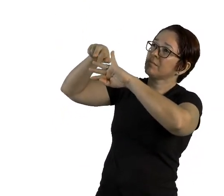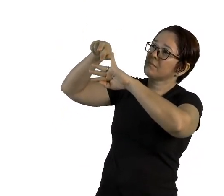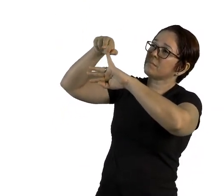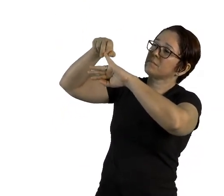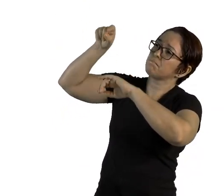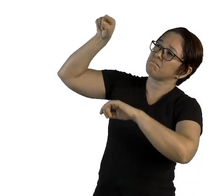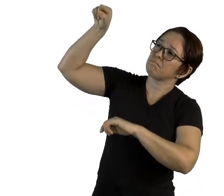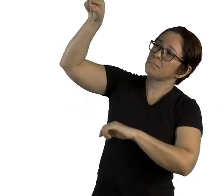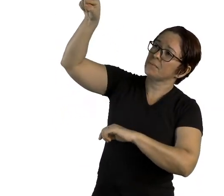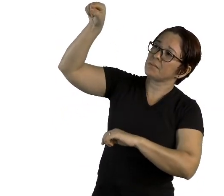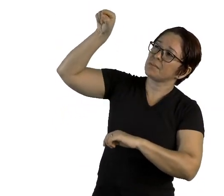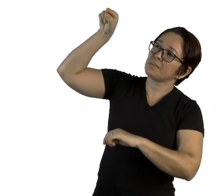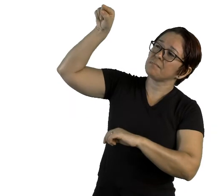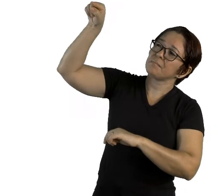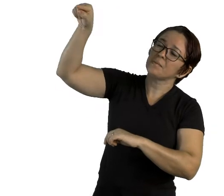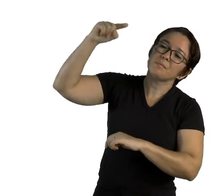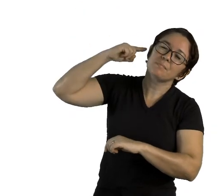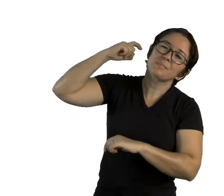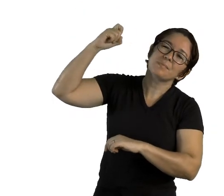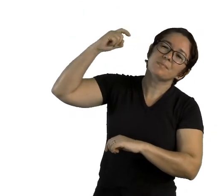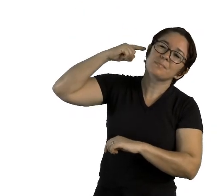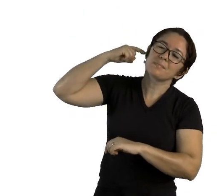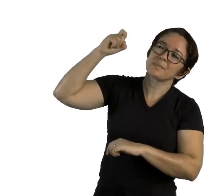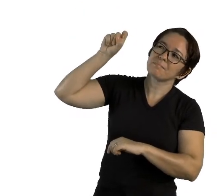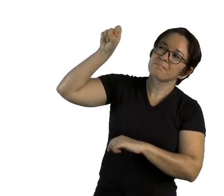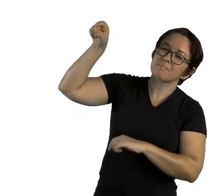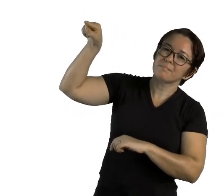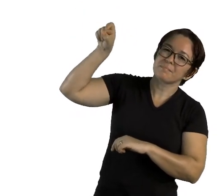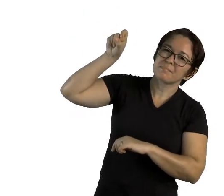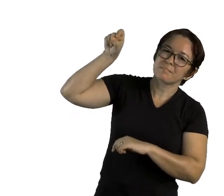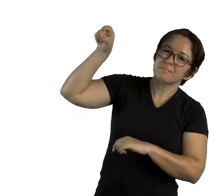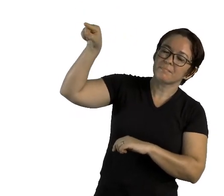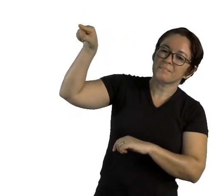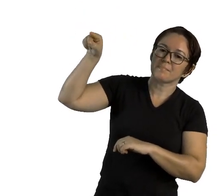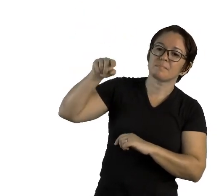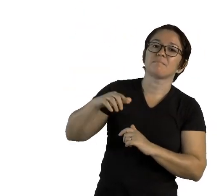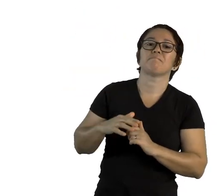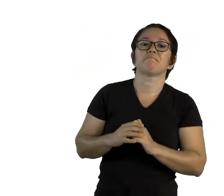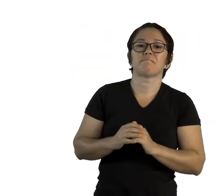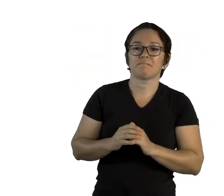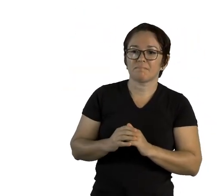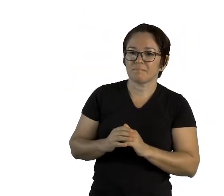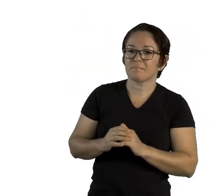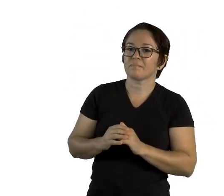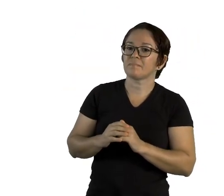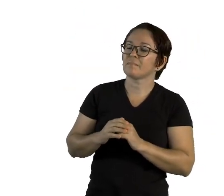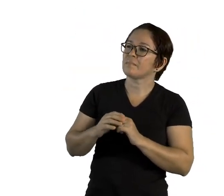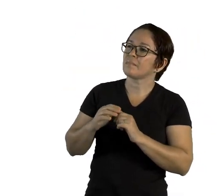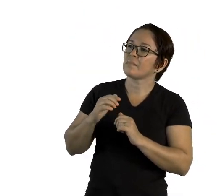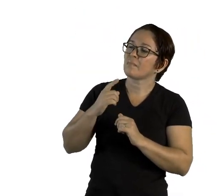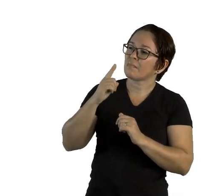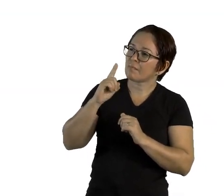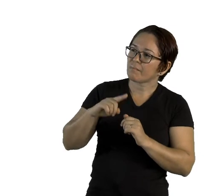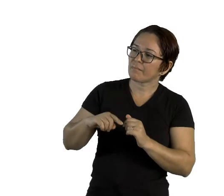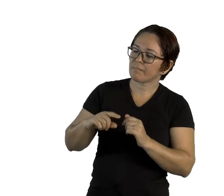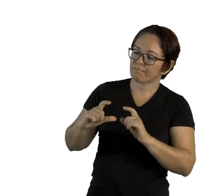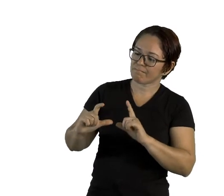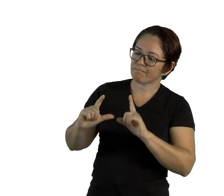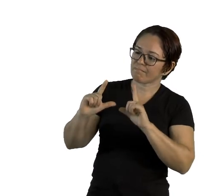-dom, din-dom, avisando que ele vinha trazer um cartão postal para...